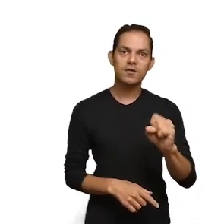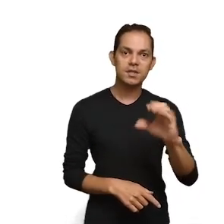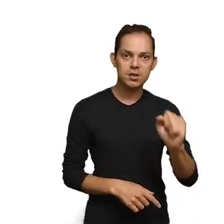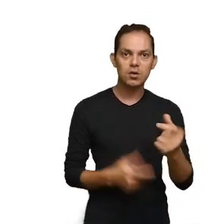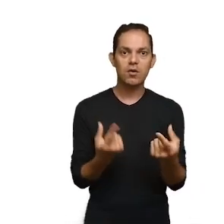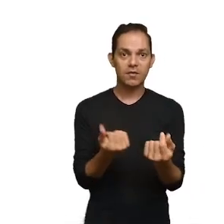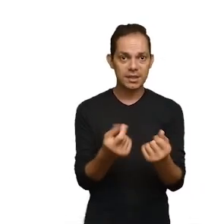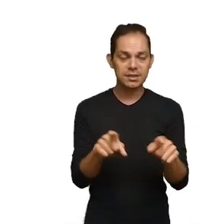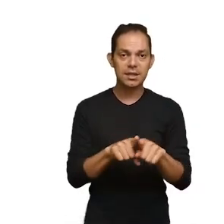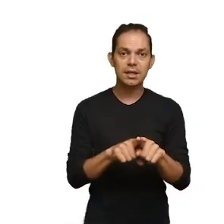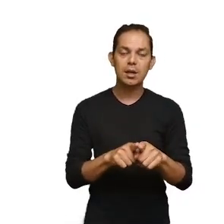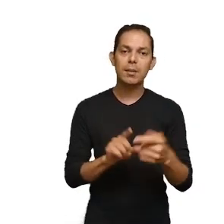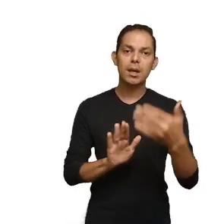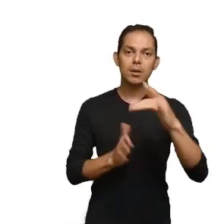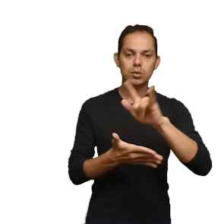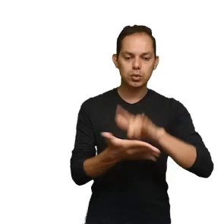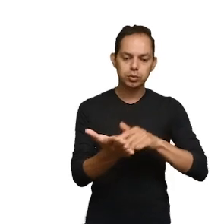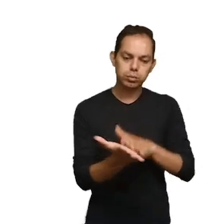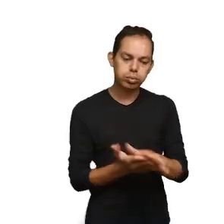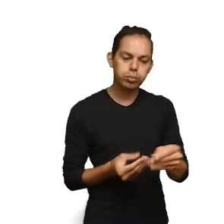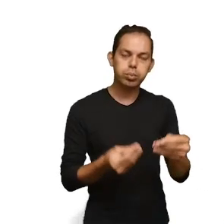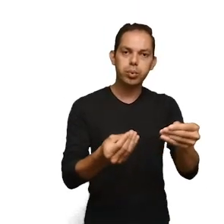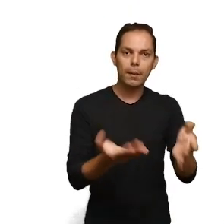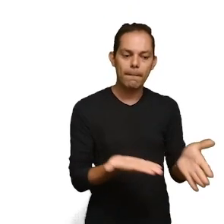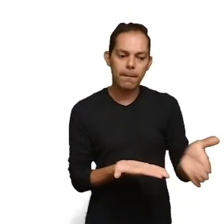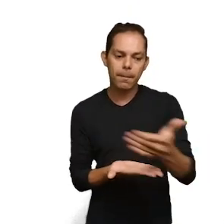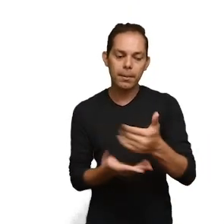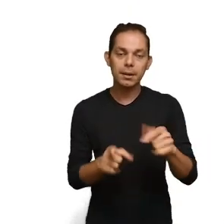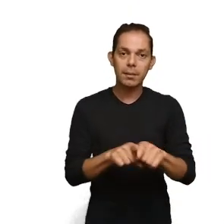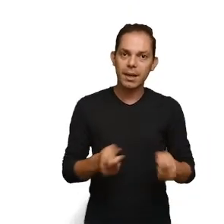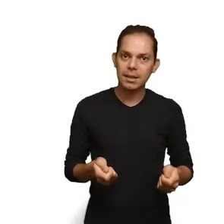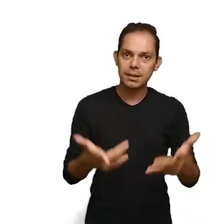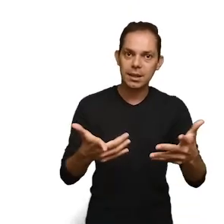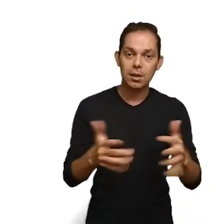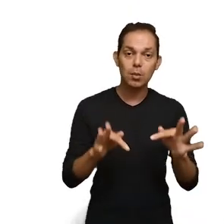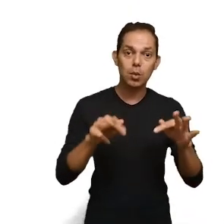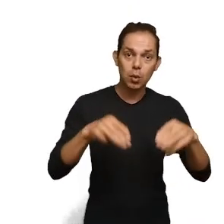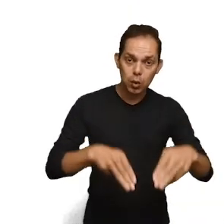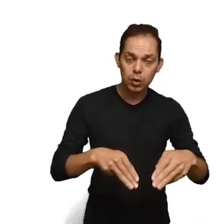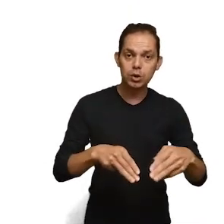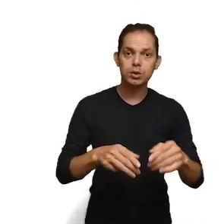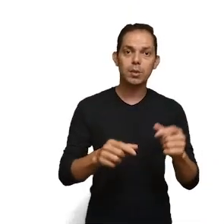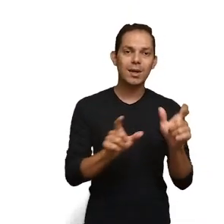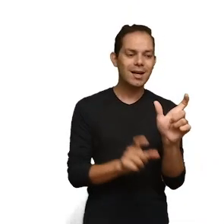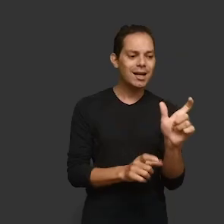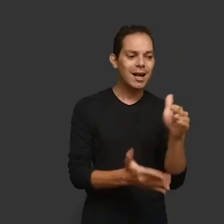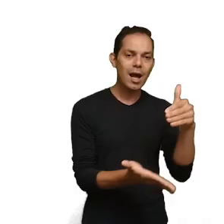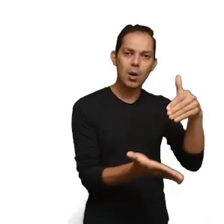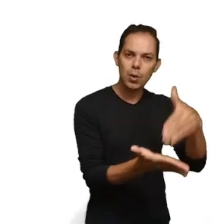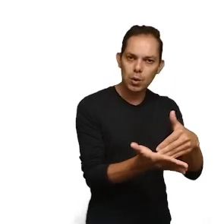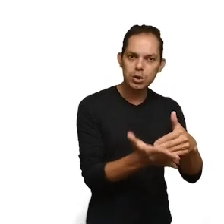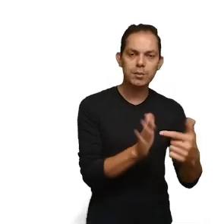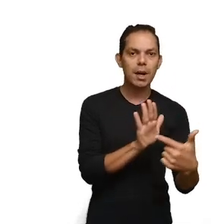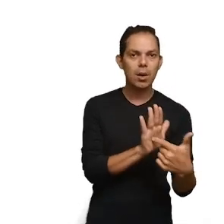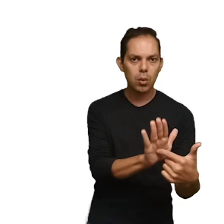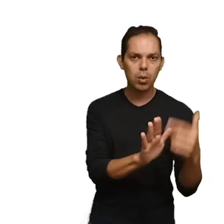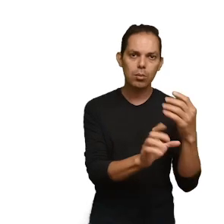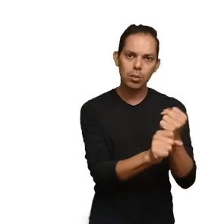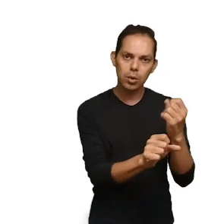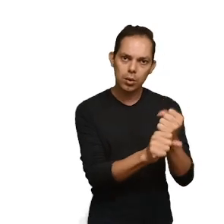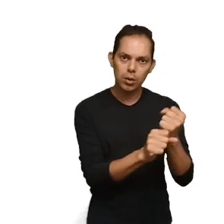e o demonstrativo de receita e despesa. Por fim, na última guia de prestação de contas,